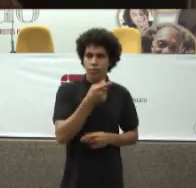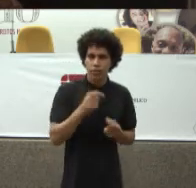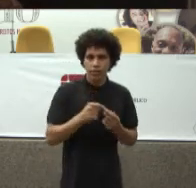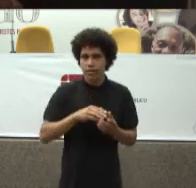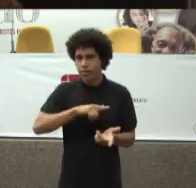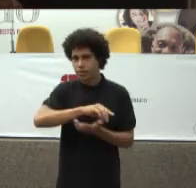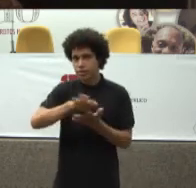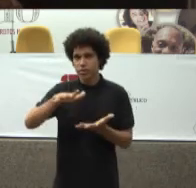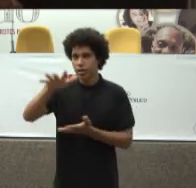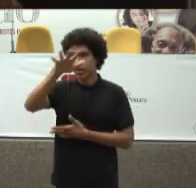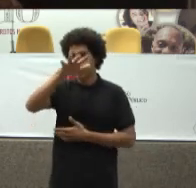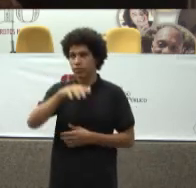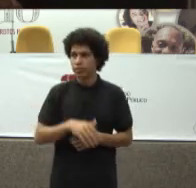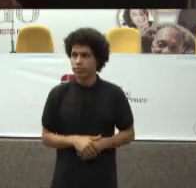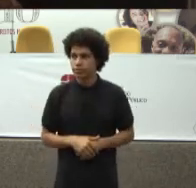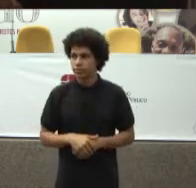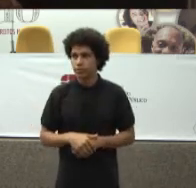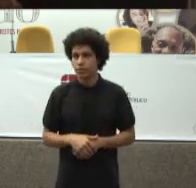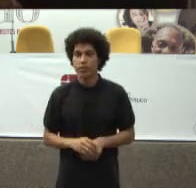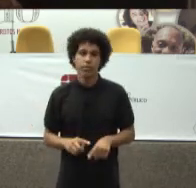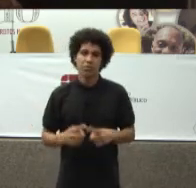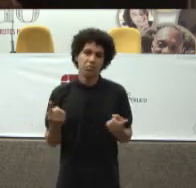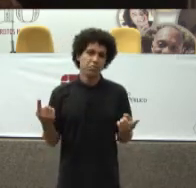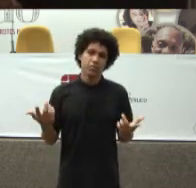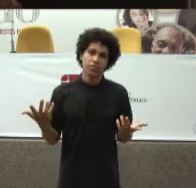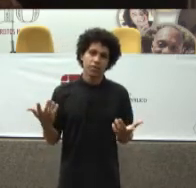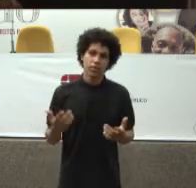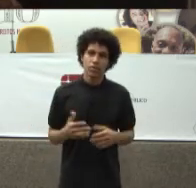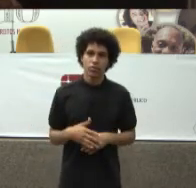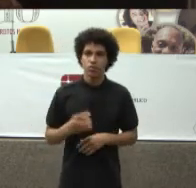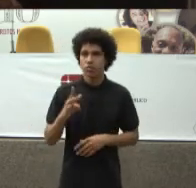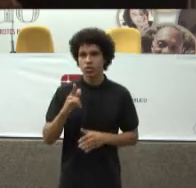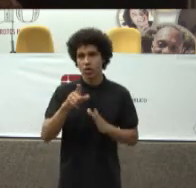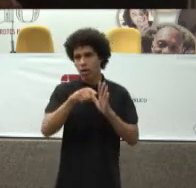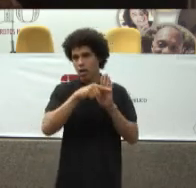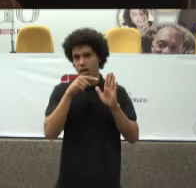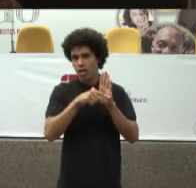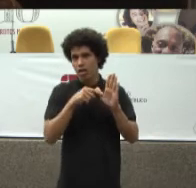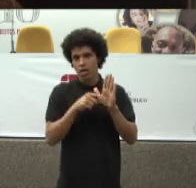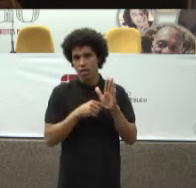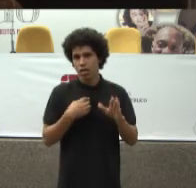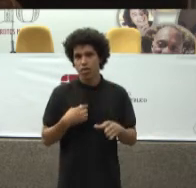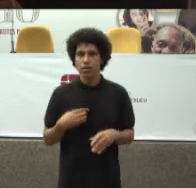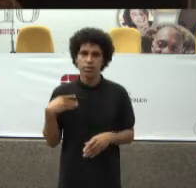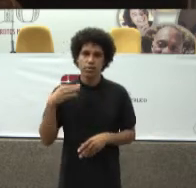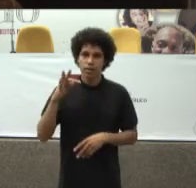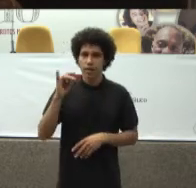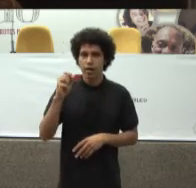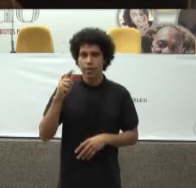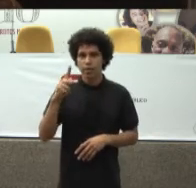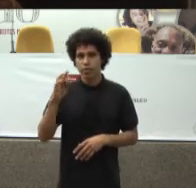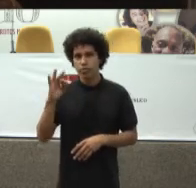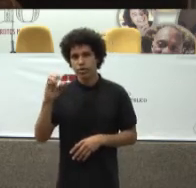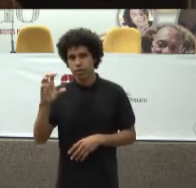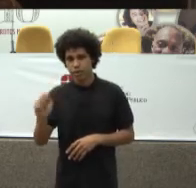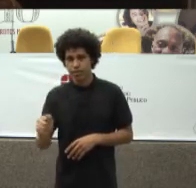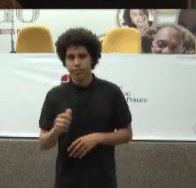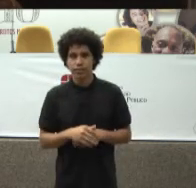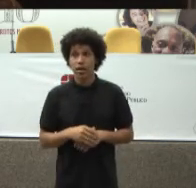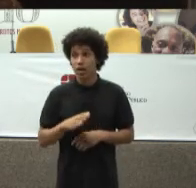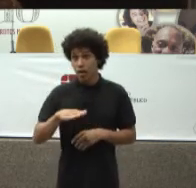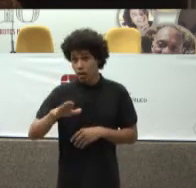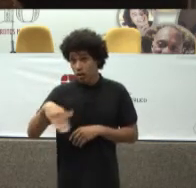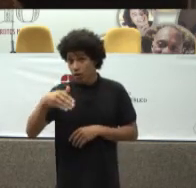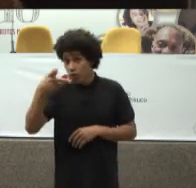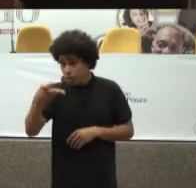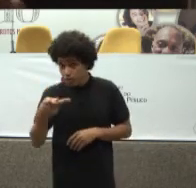Não é Ser geral Ou então É só em linhas terapêuticas Pode passar E quando nós falamos